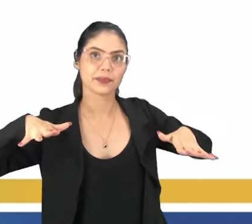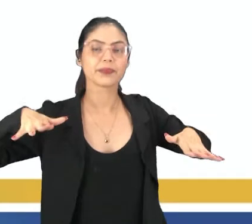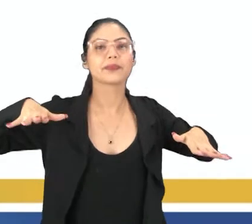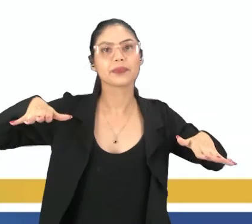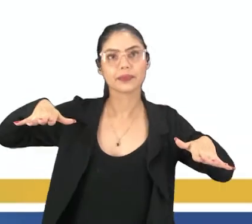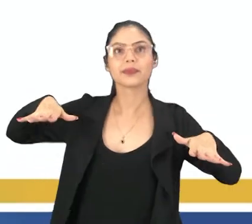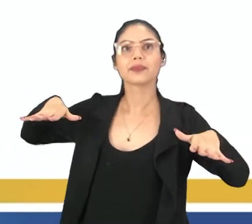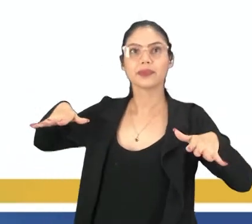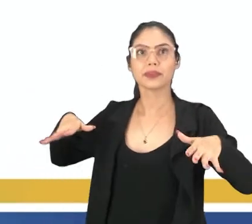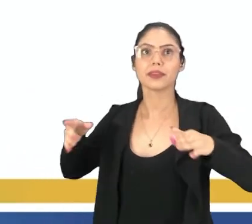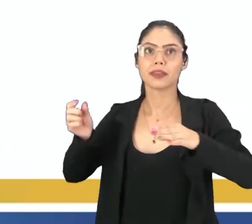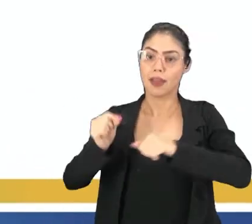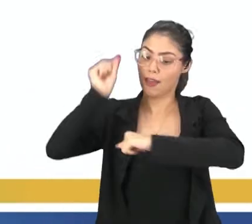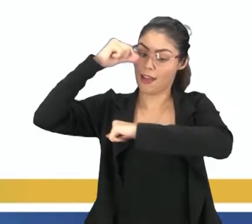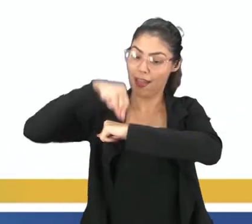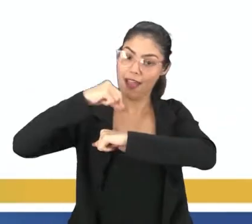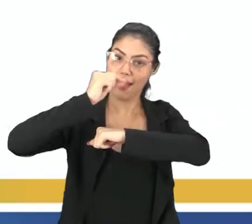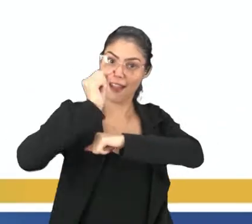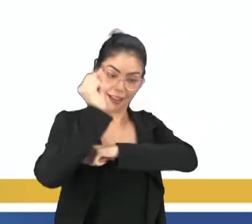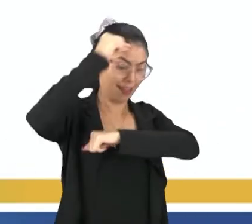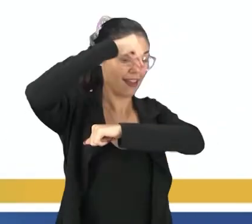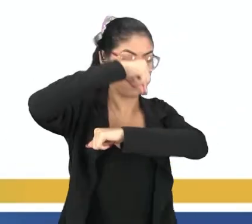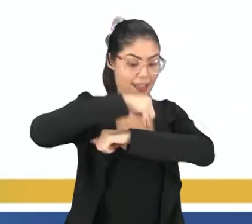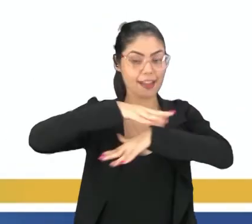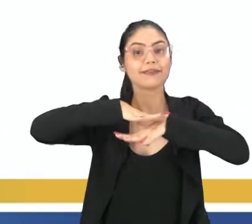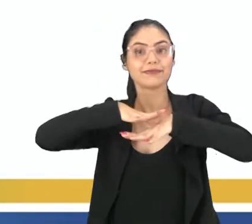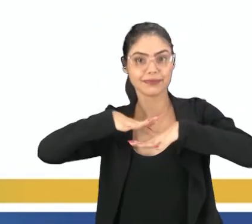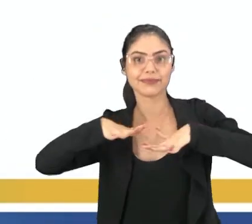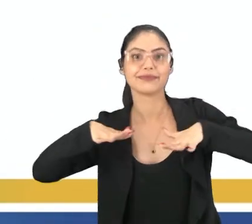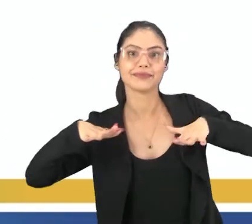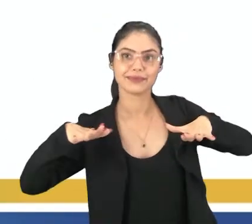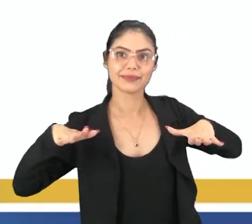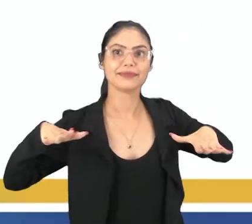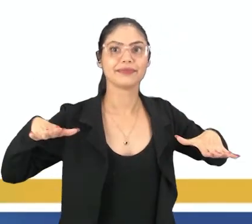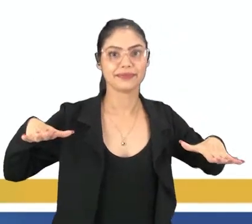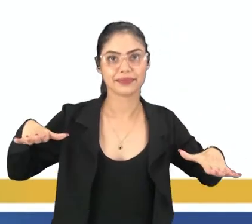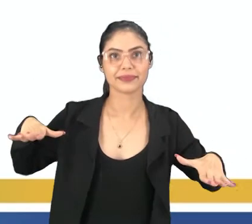E o grilinho dentro do chão